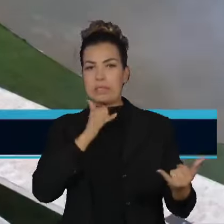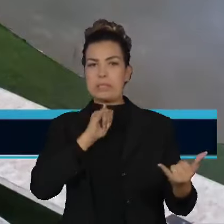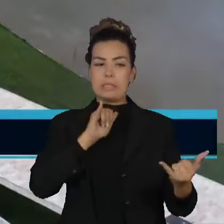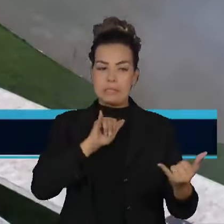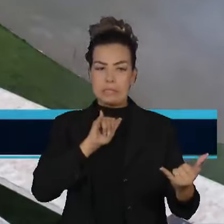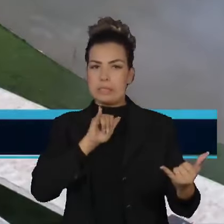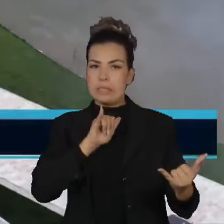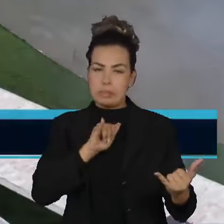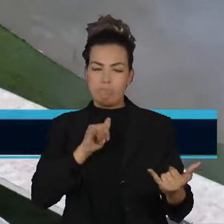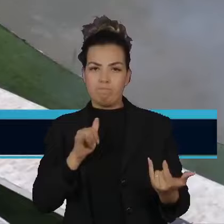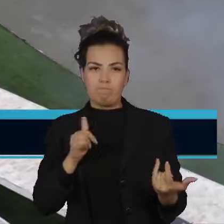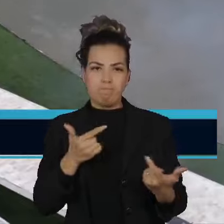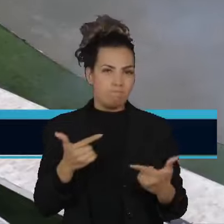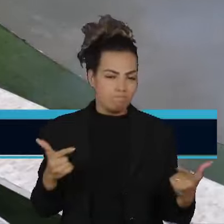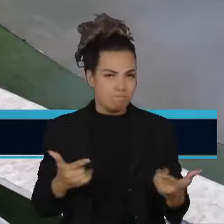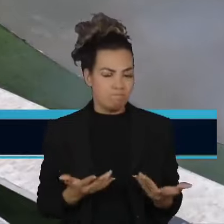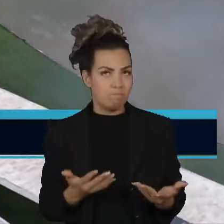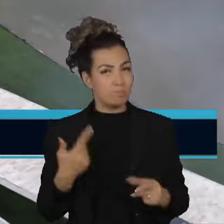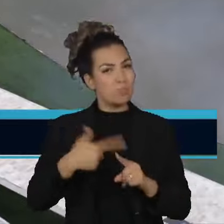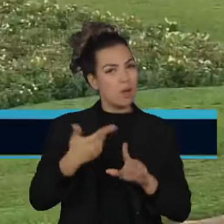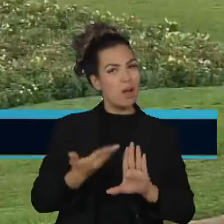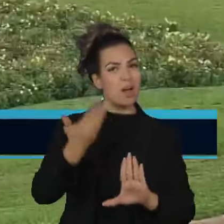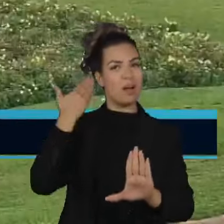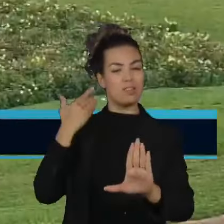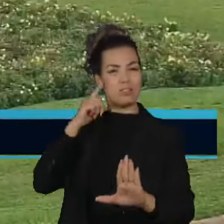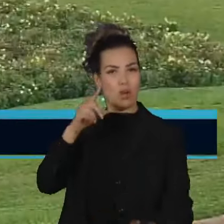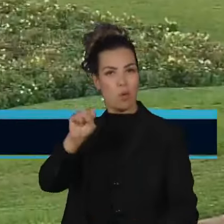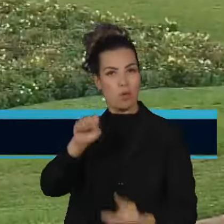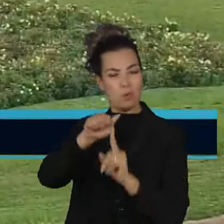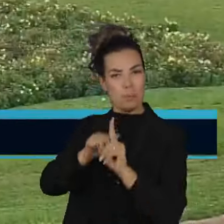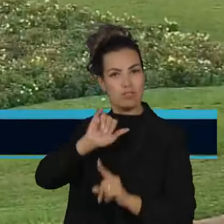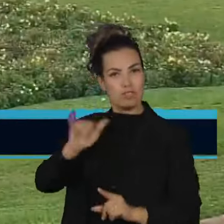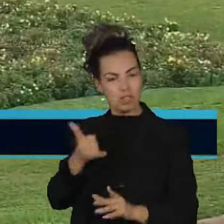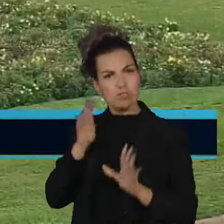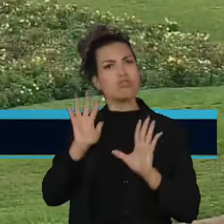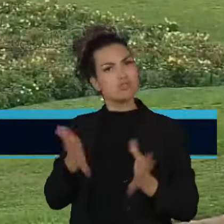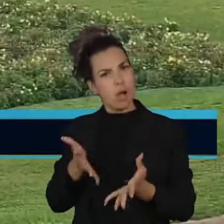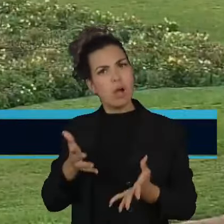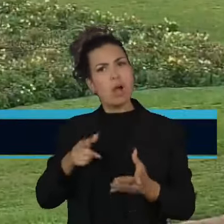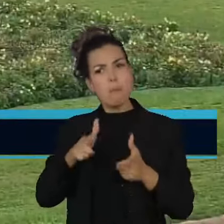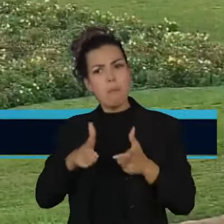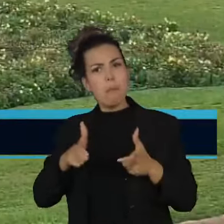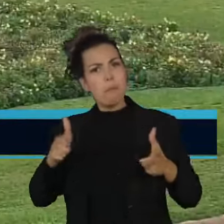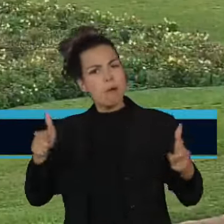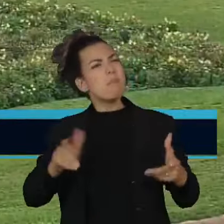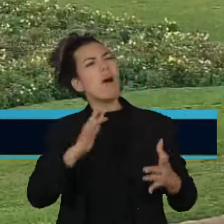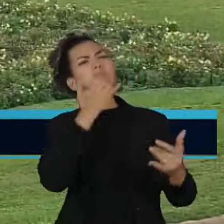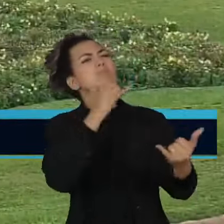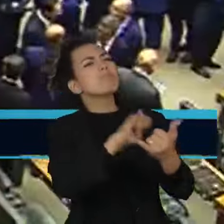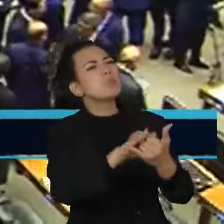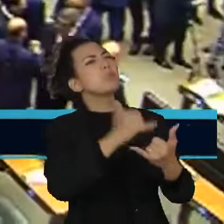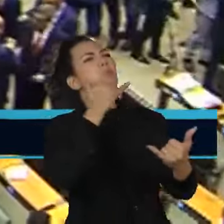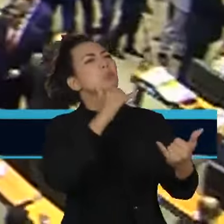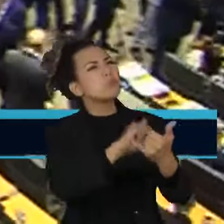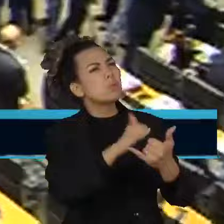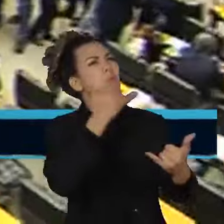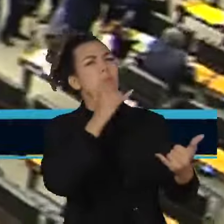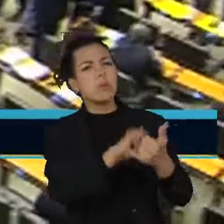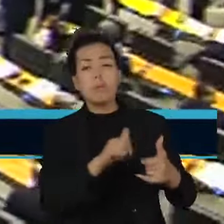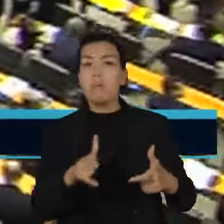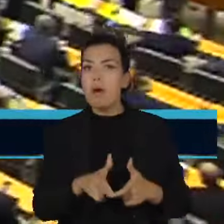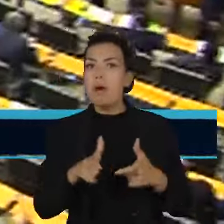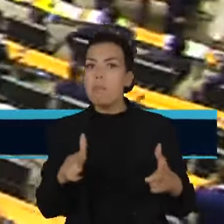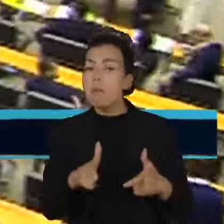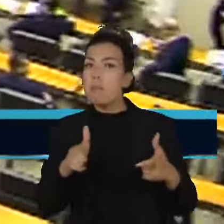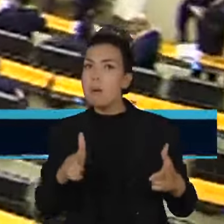O pedido de anistia aos envolvidos nos atos de 8 de janeiro ganhou força no Congresso nos últimos meses. O projeto